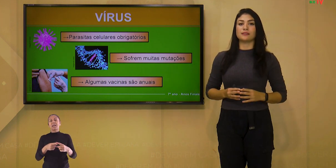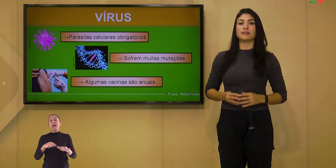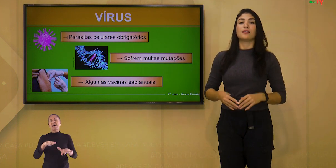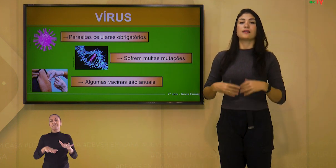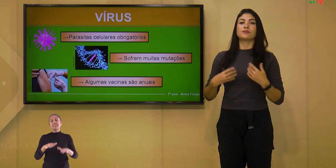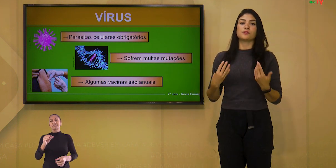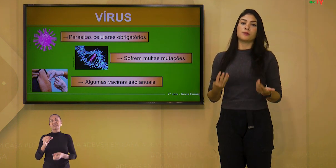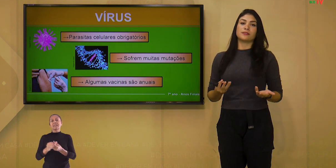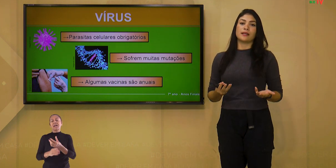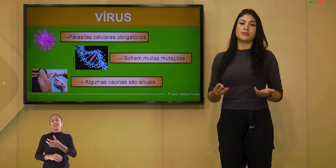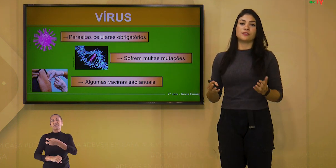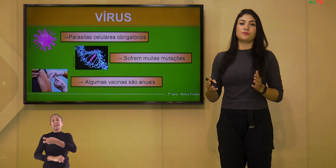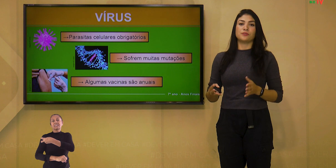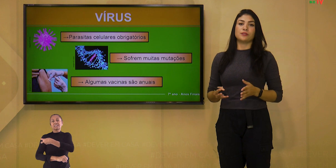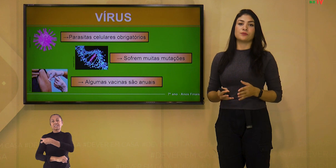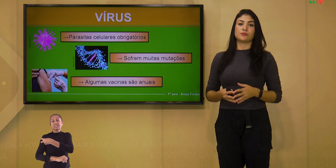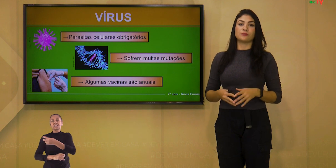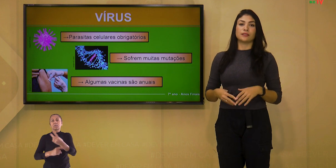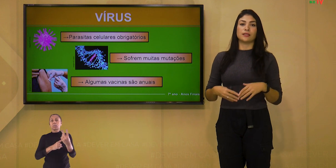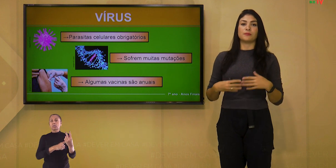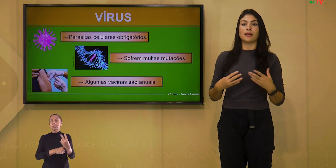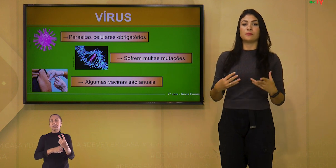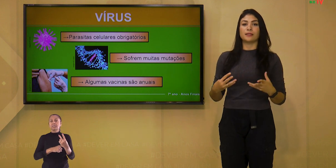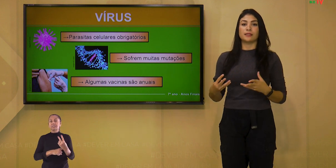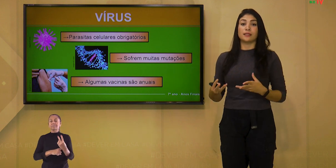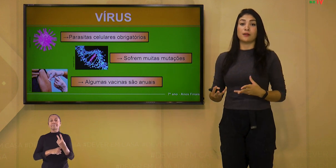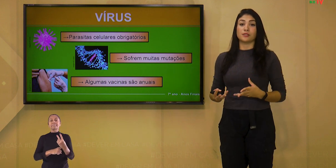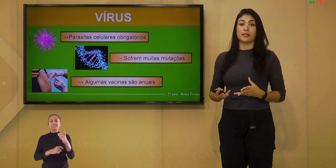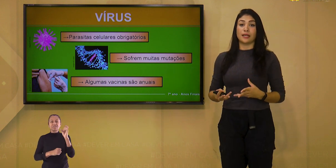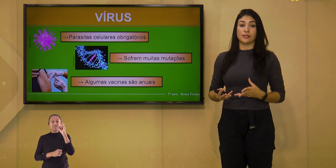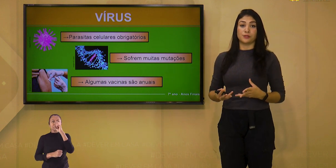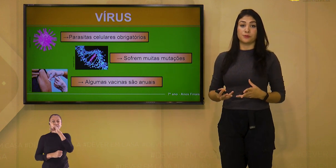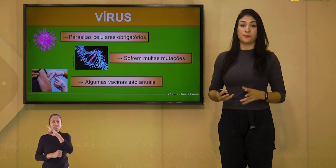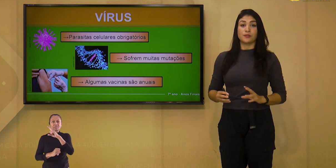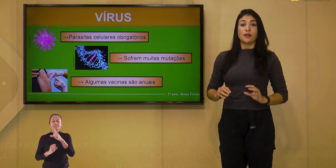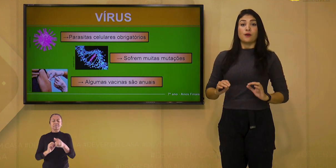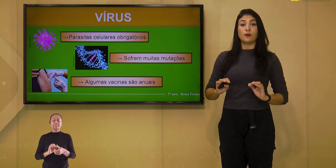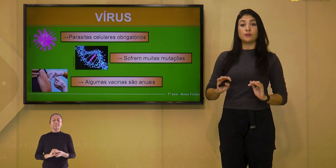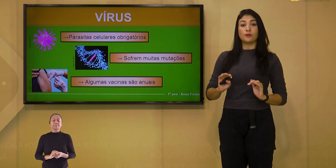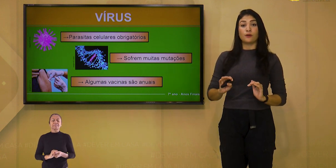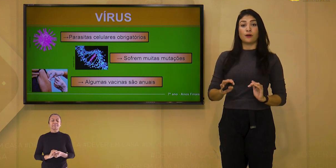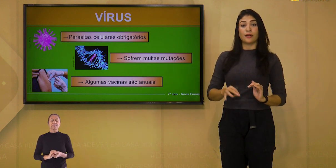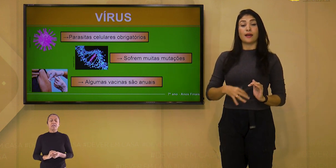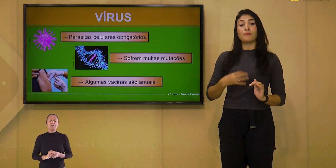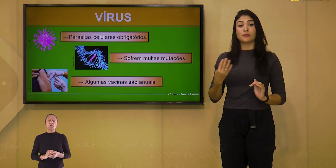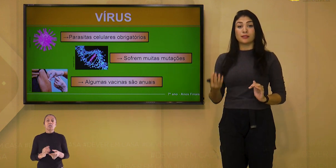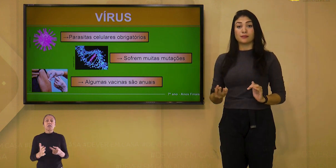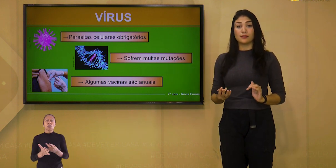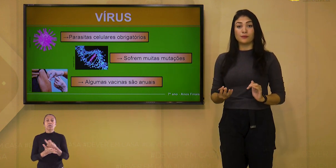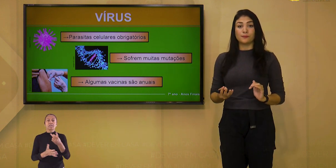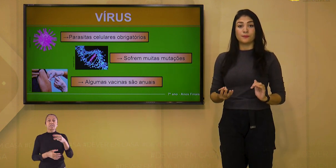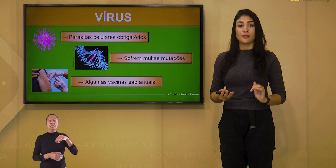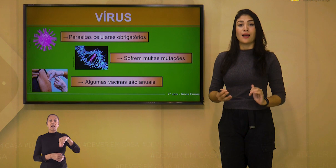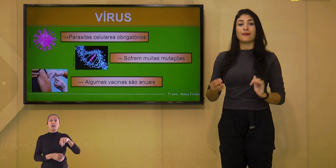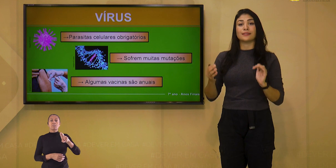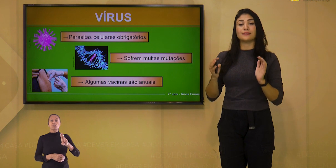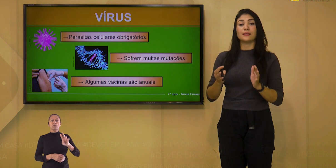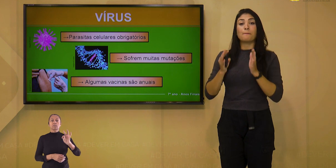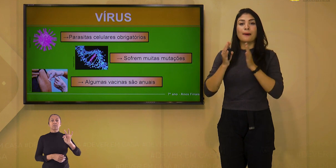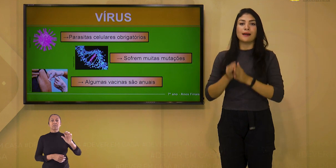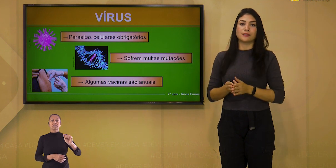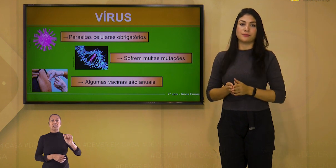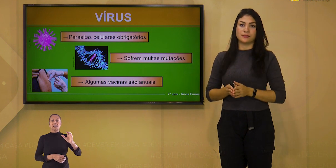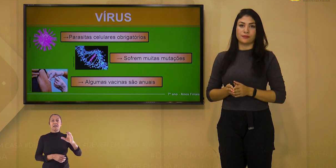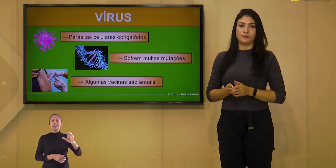vacinas, que nos protege de vírus com determinado material genético. Quando ocorre a mutação, a